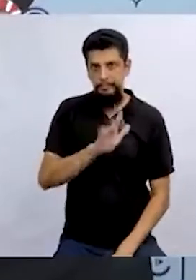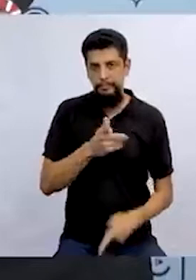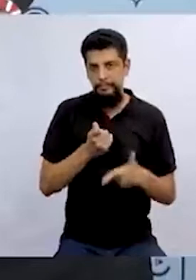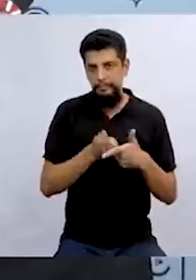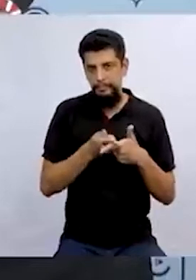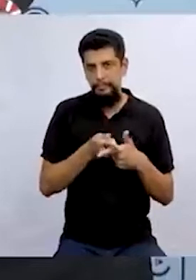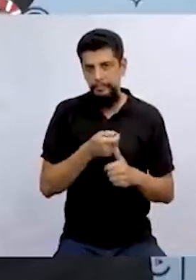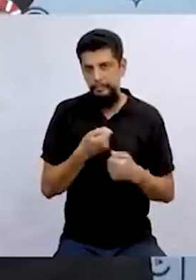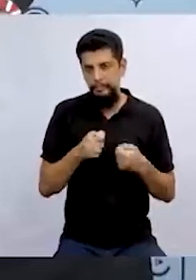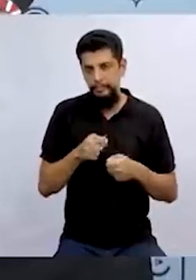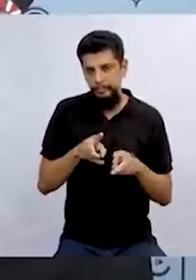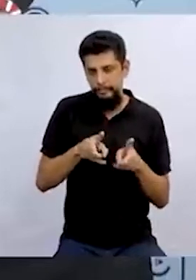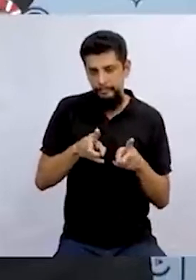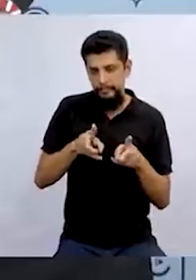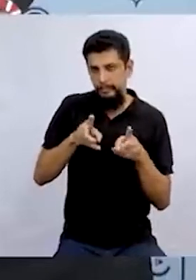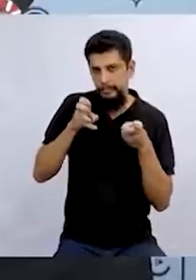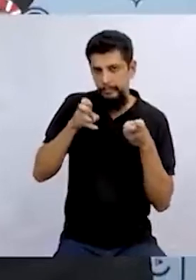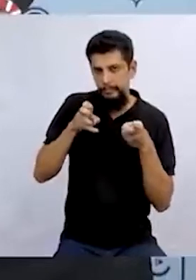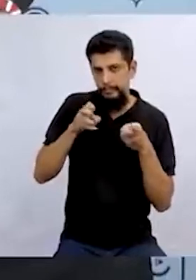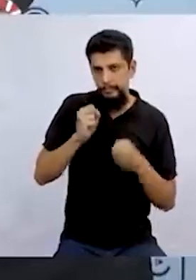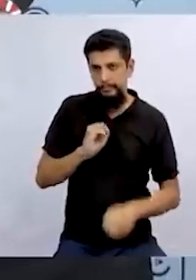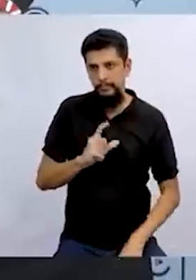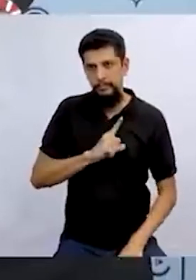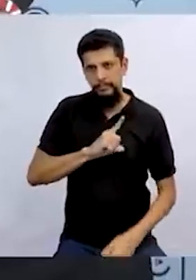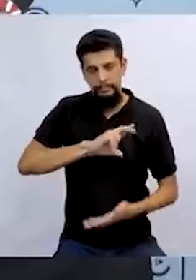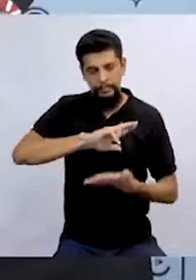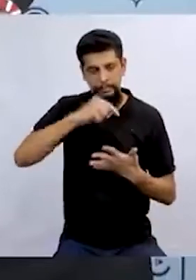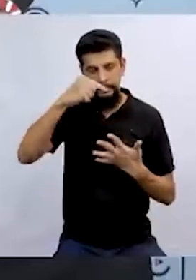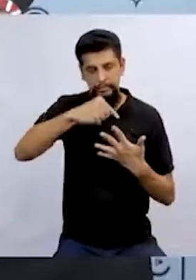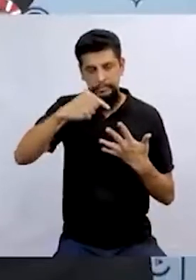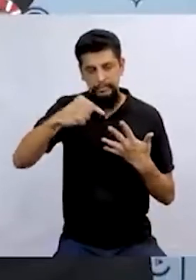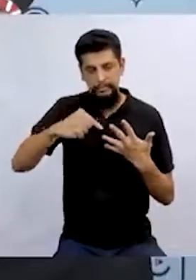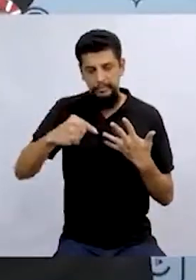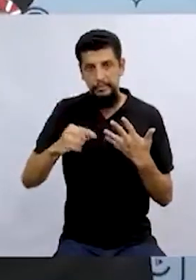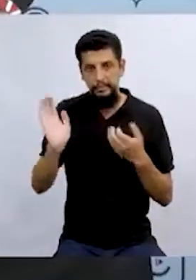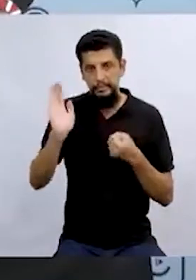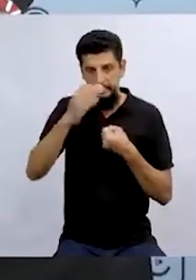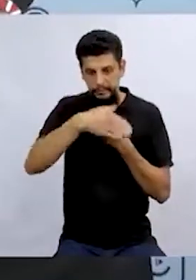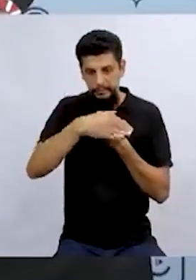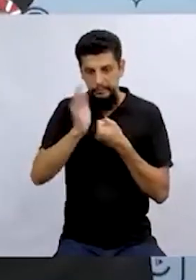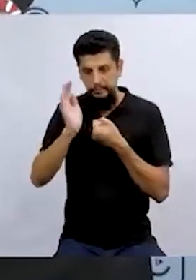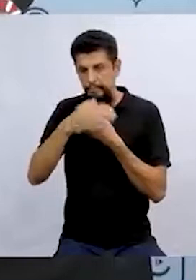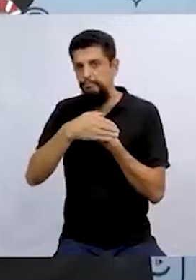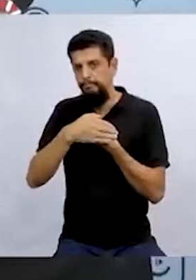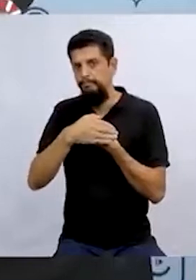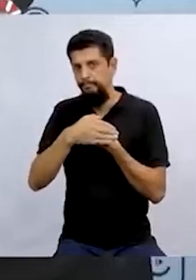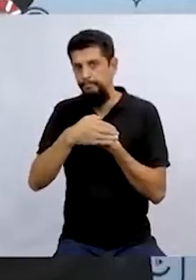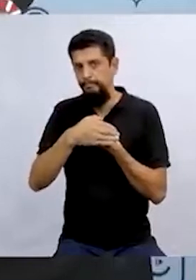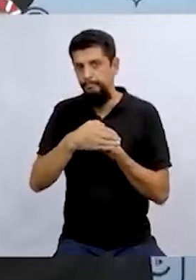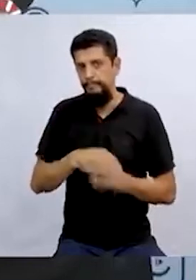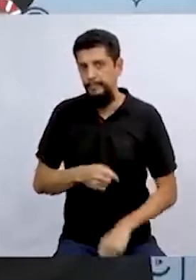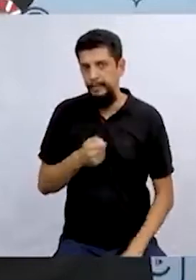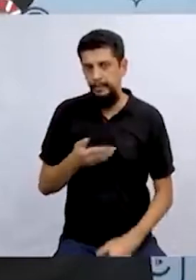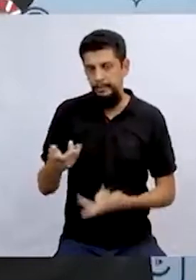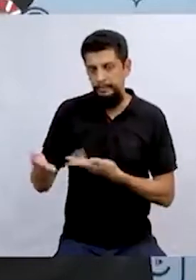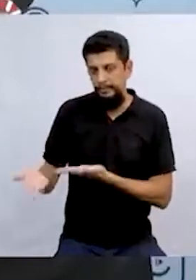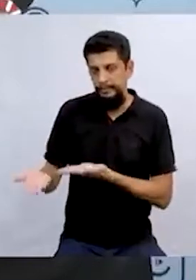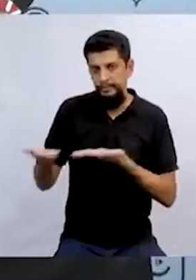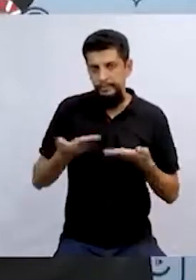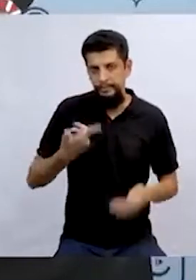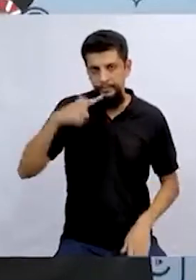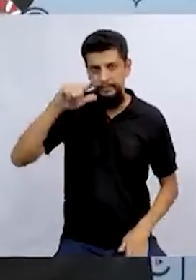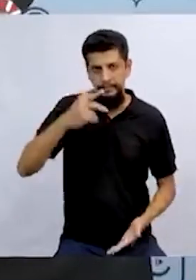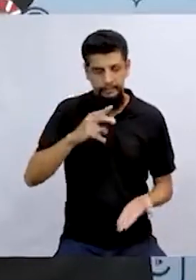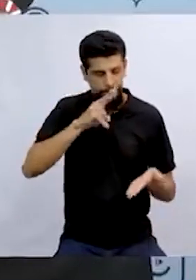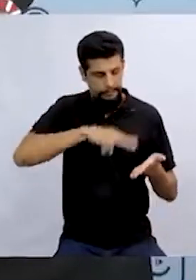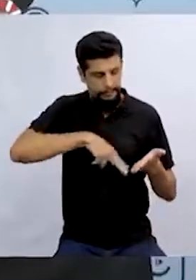Porque você deve ter percebido que tinham vários elementos escondidos ali, né? Eu até te convido para uma